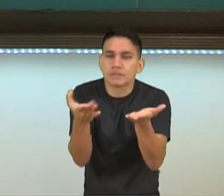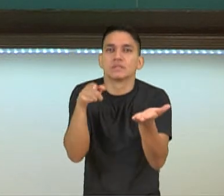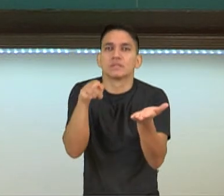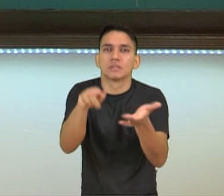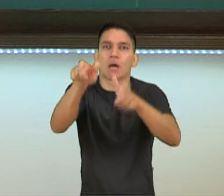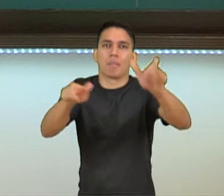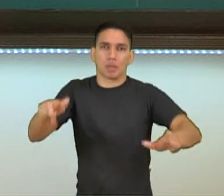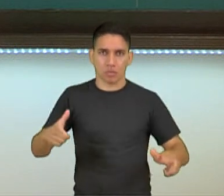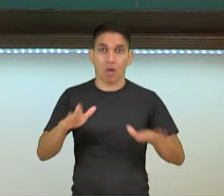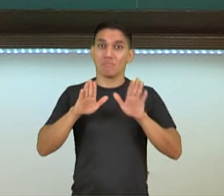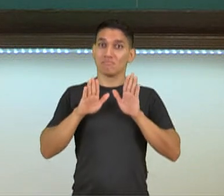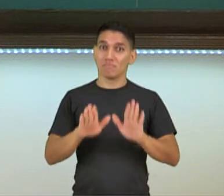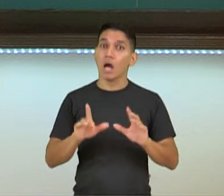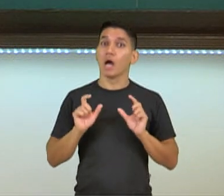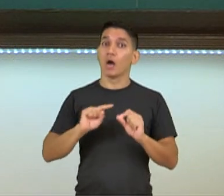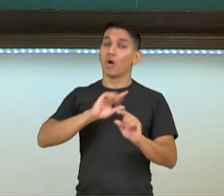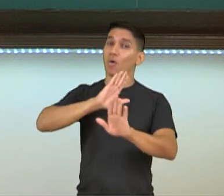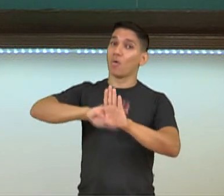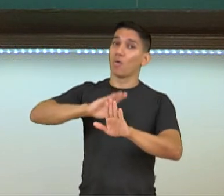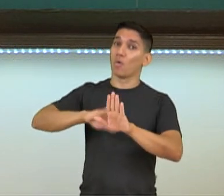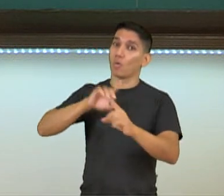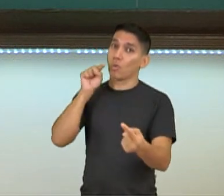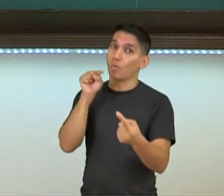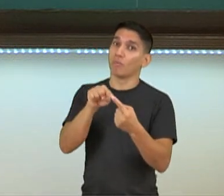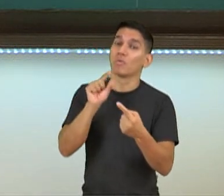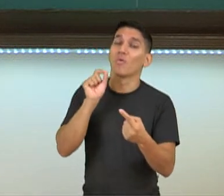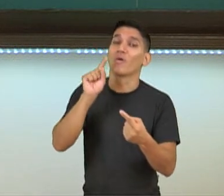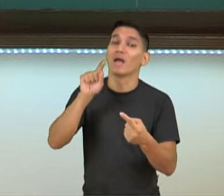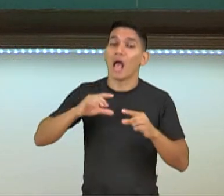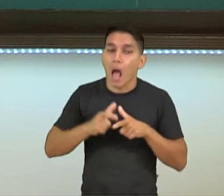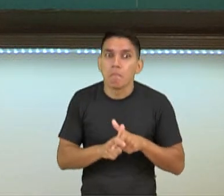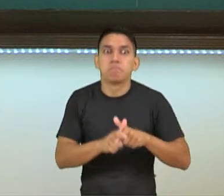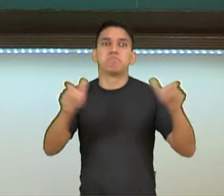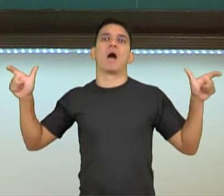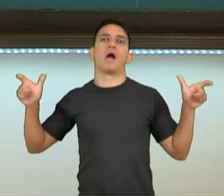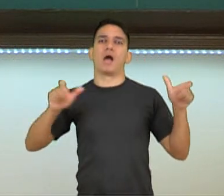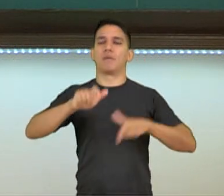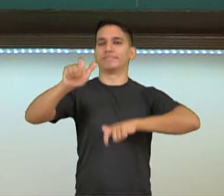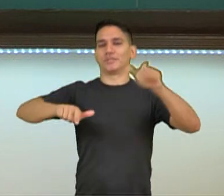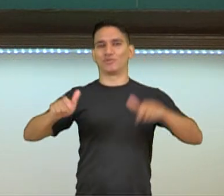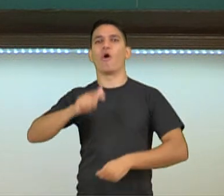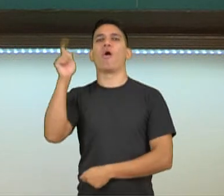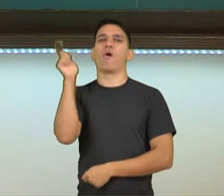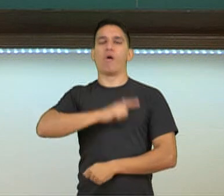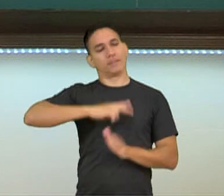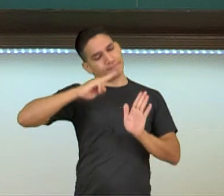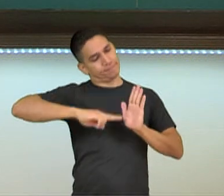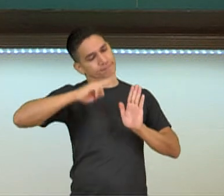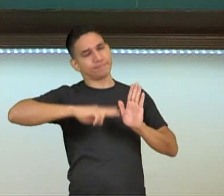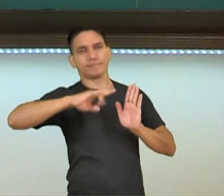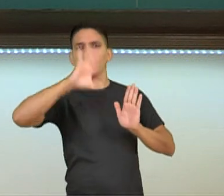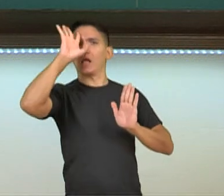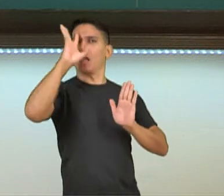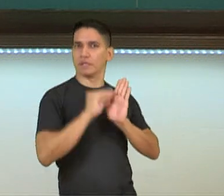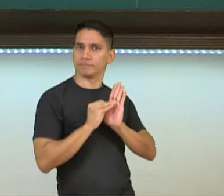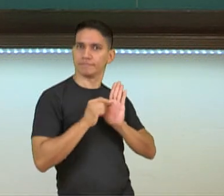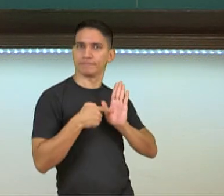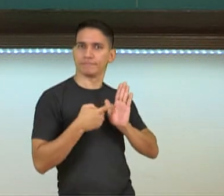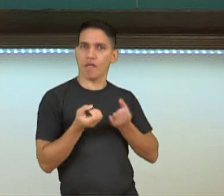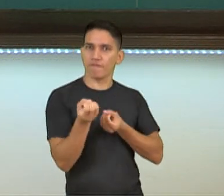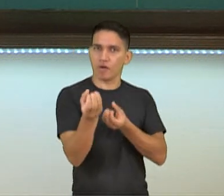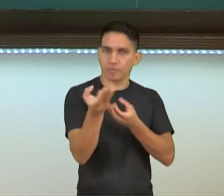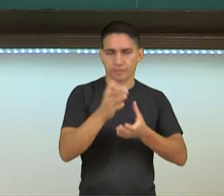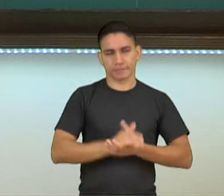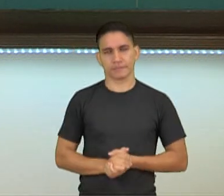público. Porém, a intenção sempre é de que o maior número de pessoas possível possa ler essa notícia.